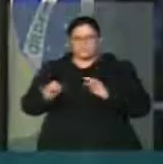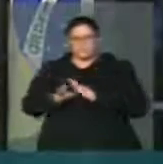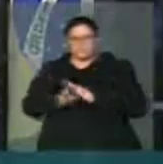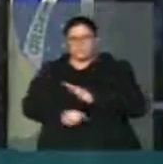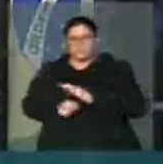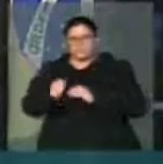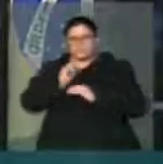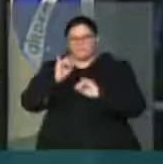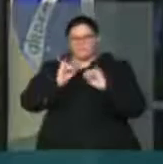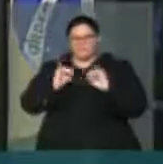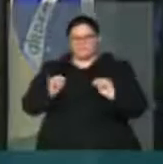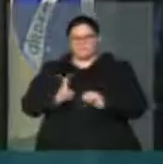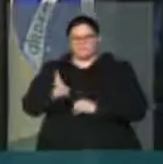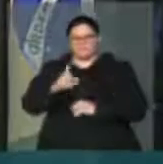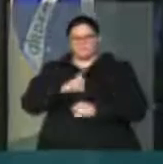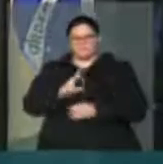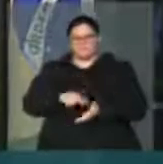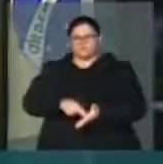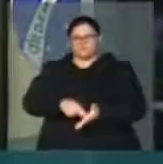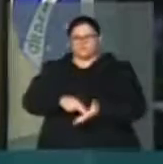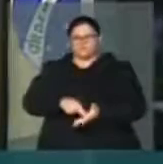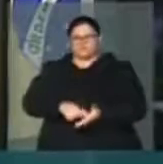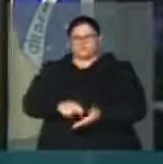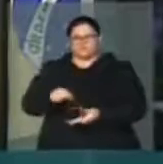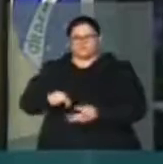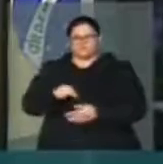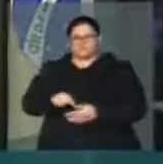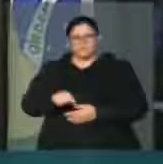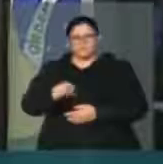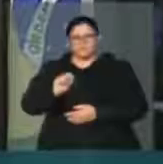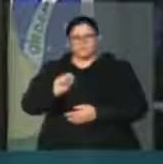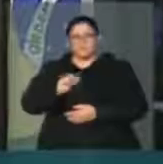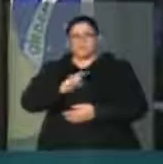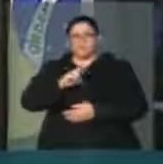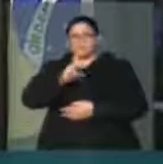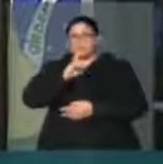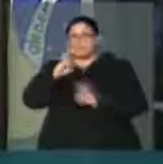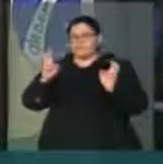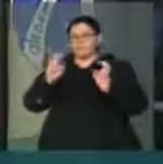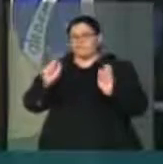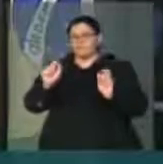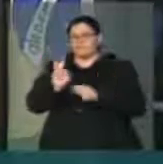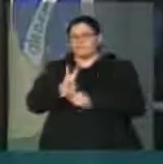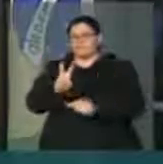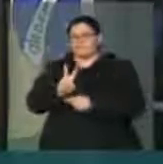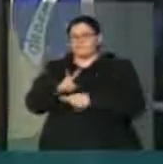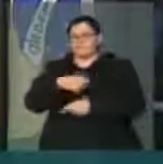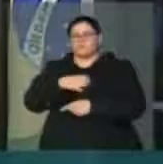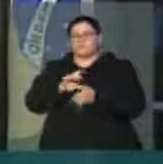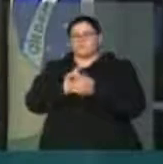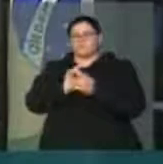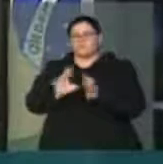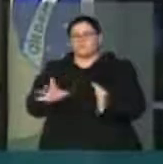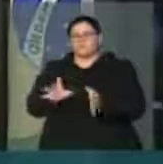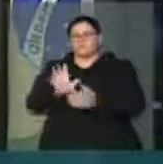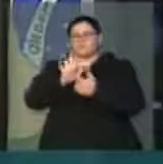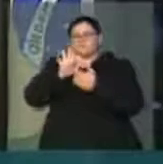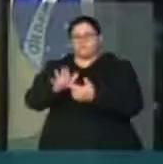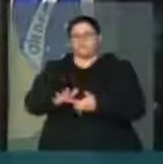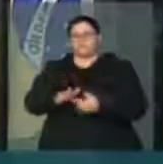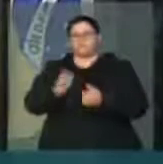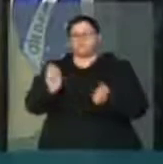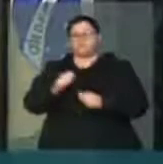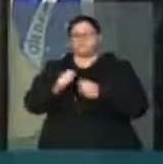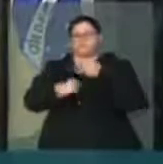há sempre aqui e permanentemente haverá aqui o grito em defesa da liberdade de expressão. Este é o nosso caminho.